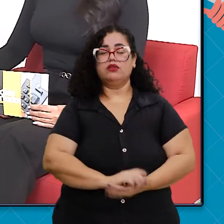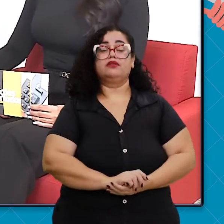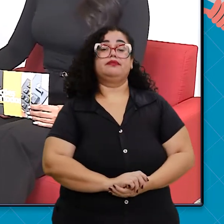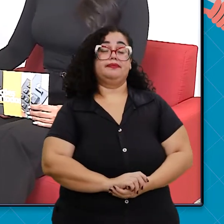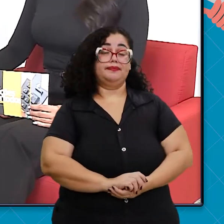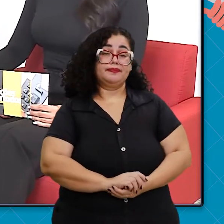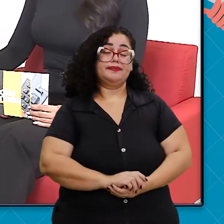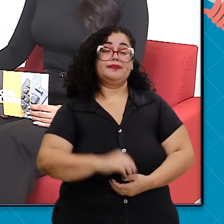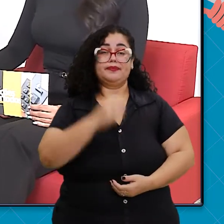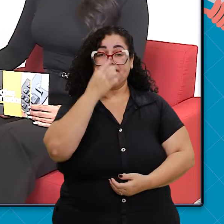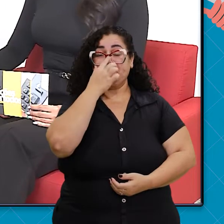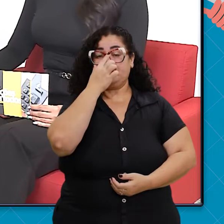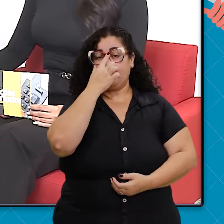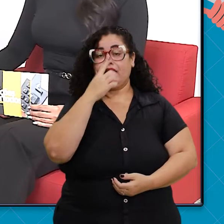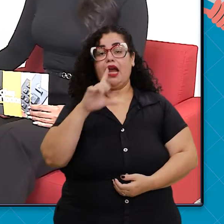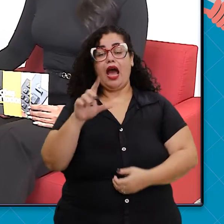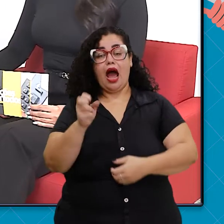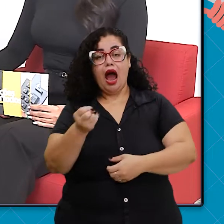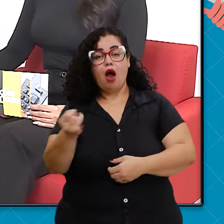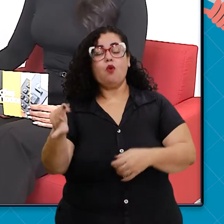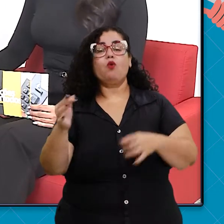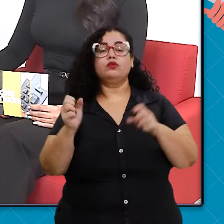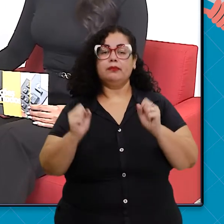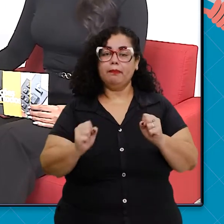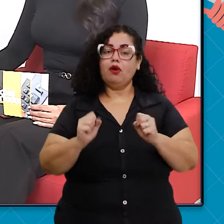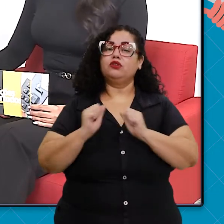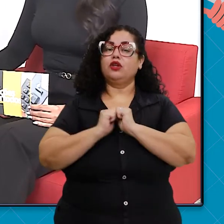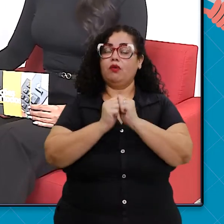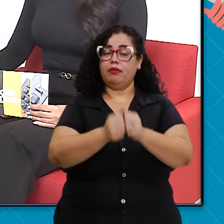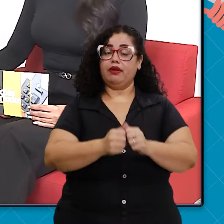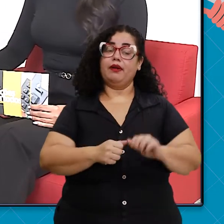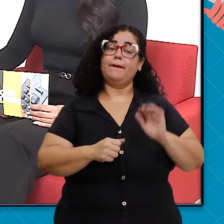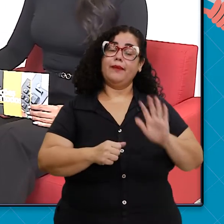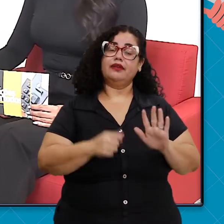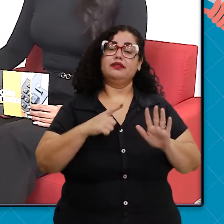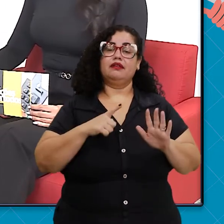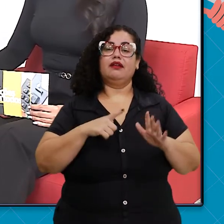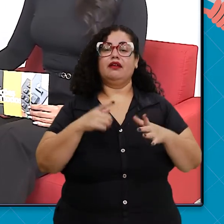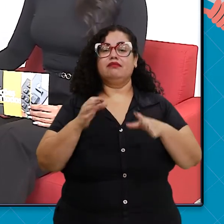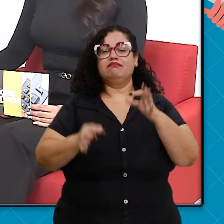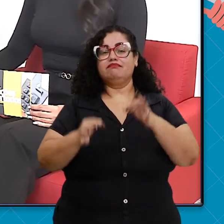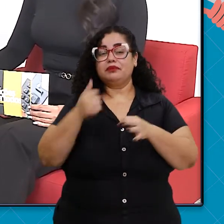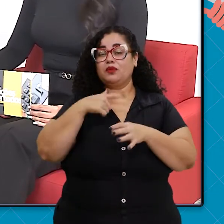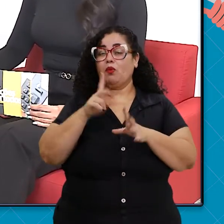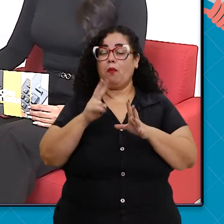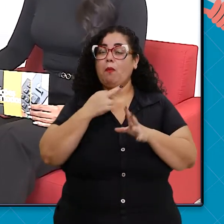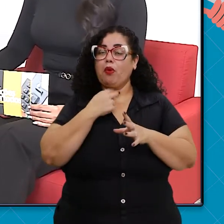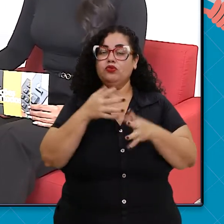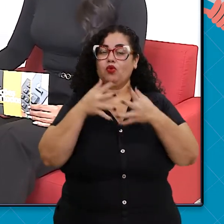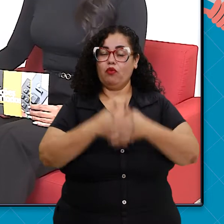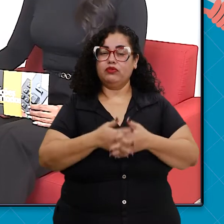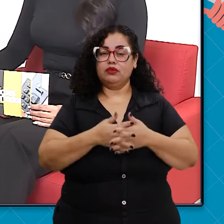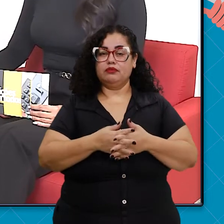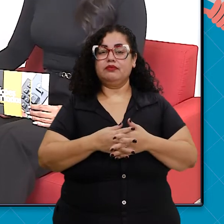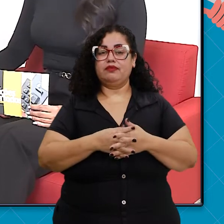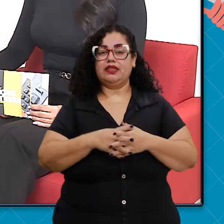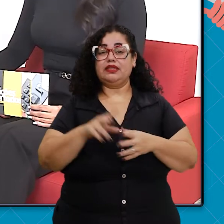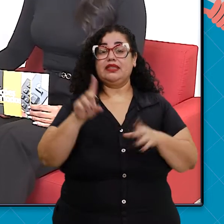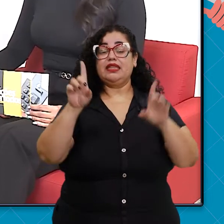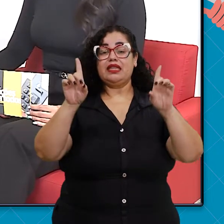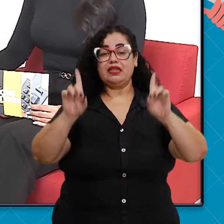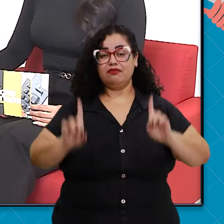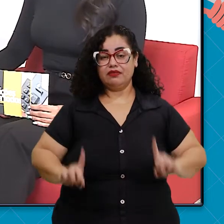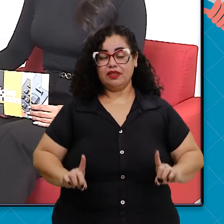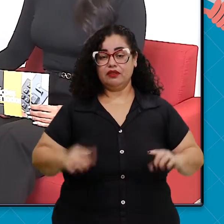uns casos que ela pode ser acompanhada. Agora, até para o eleitor não confundir. Aquele deficiente